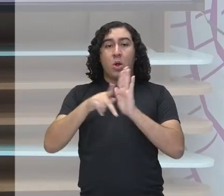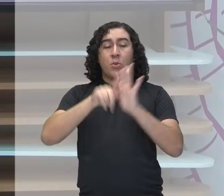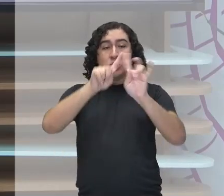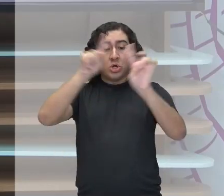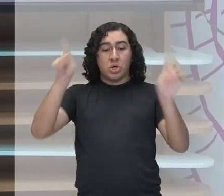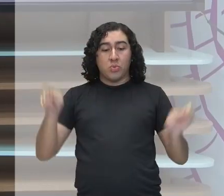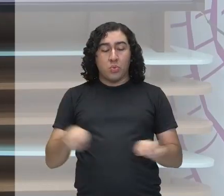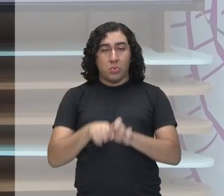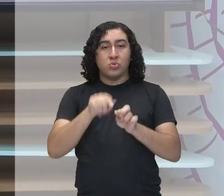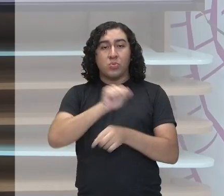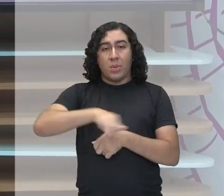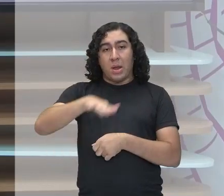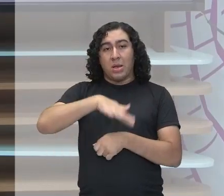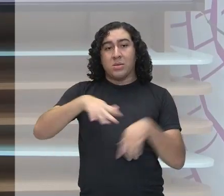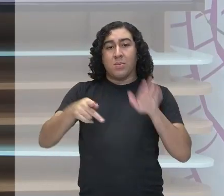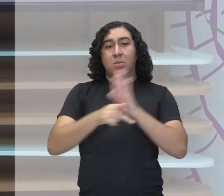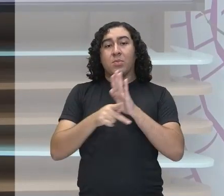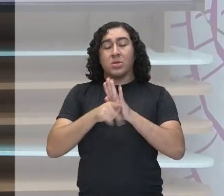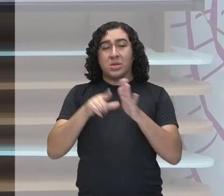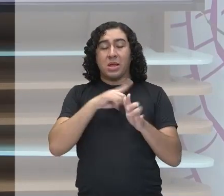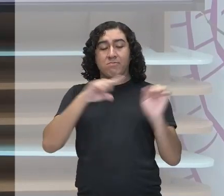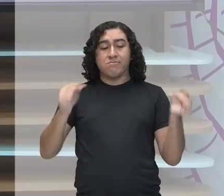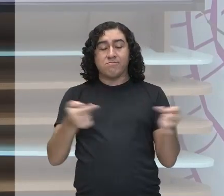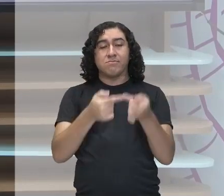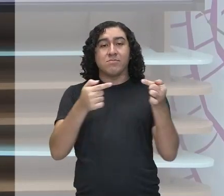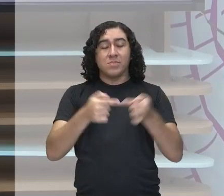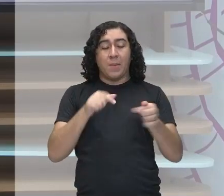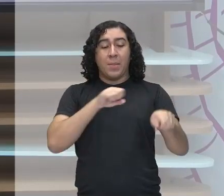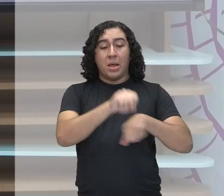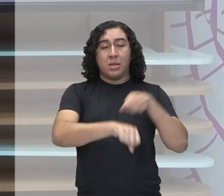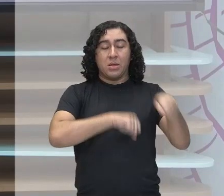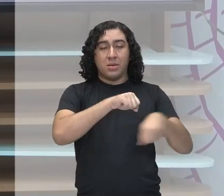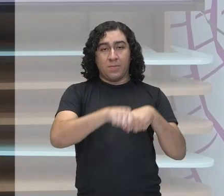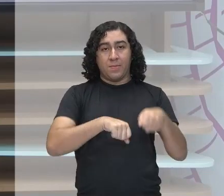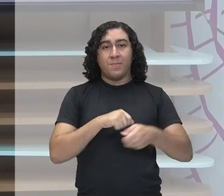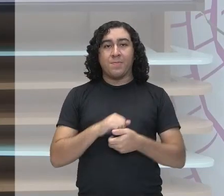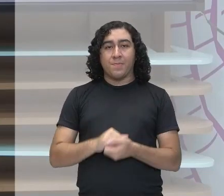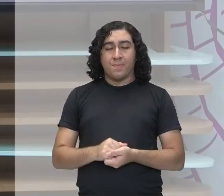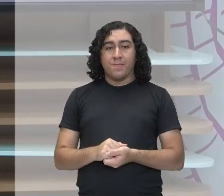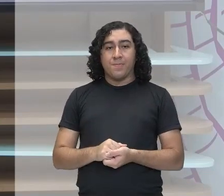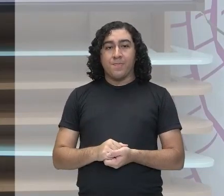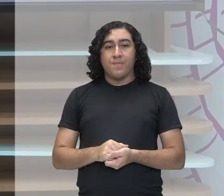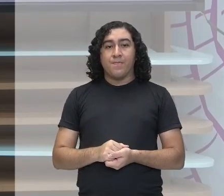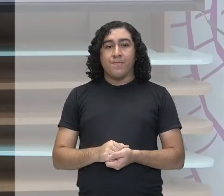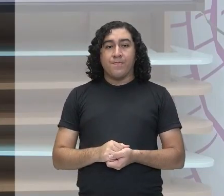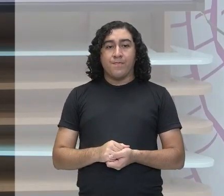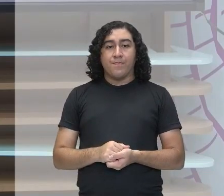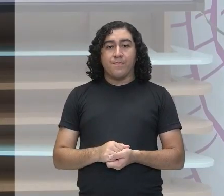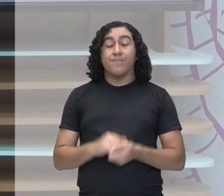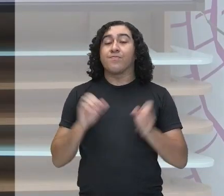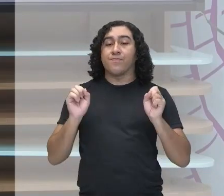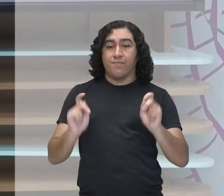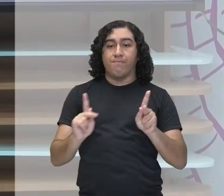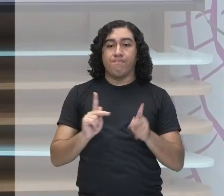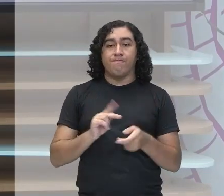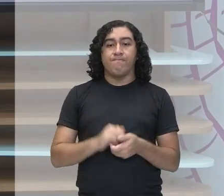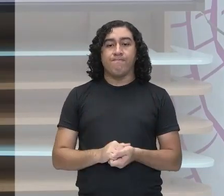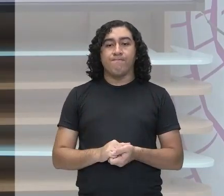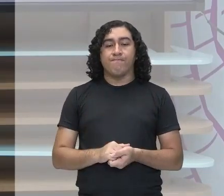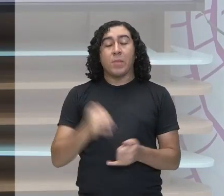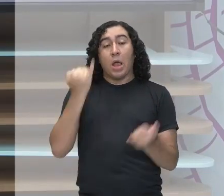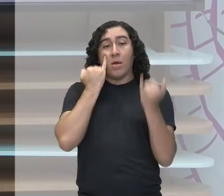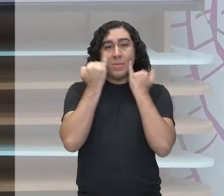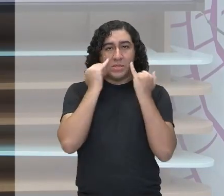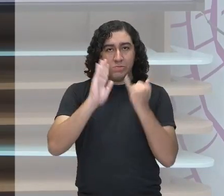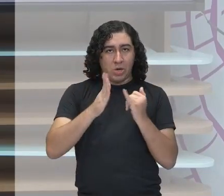área, né, que eu estava ali pedalando ao redor do lado, tá? Muito bem. Com esses dados